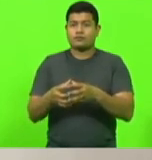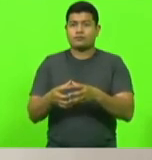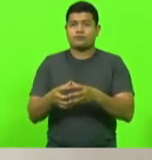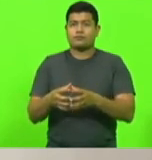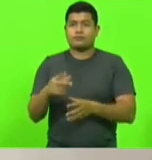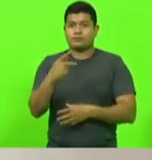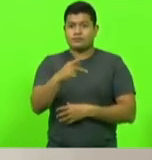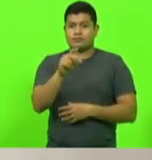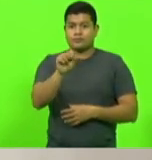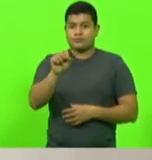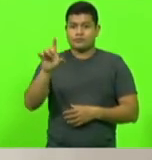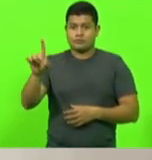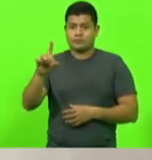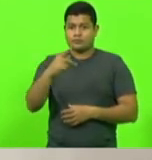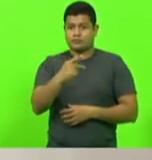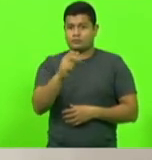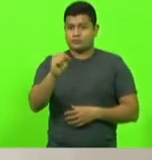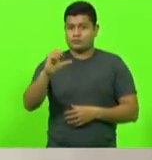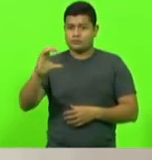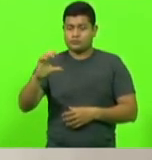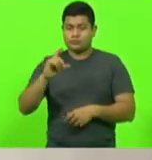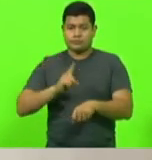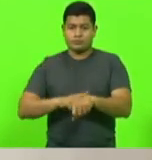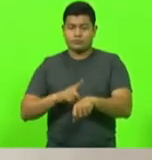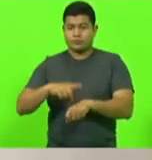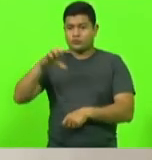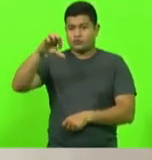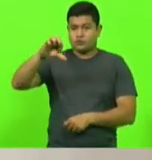PSCD, PSC, por nove minutos.